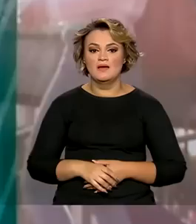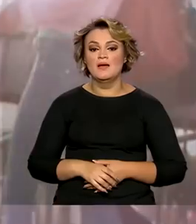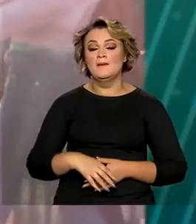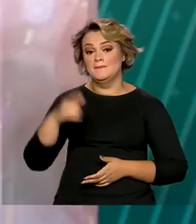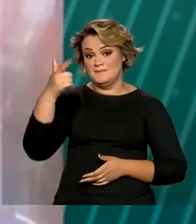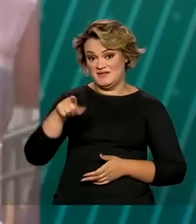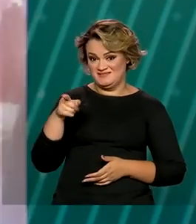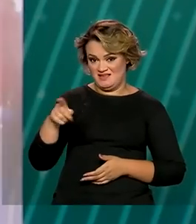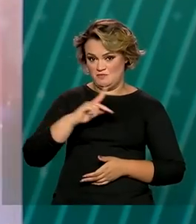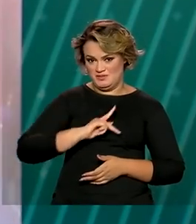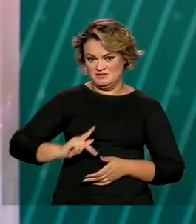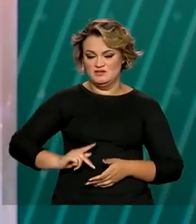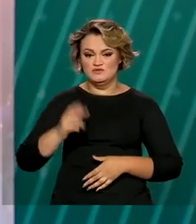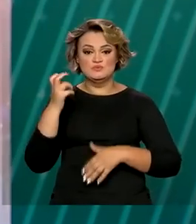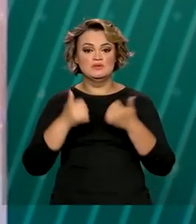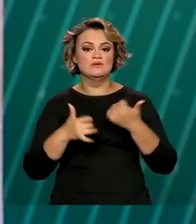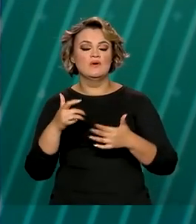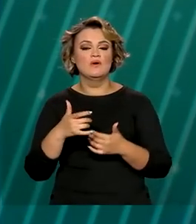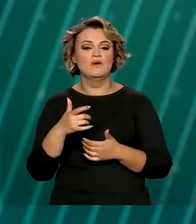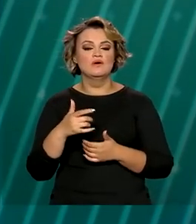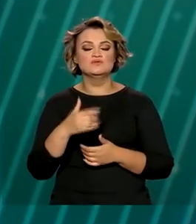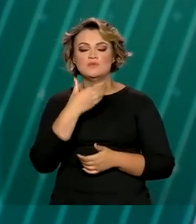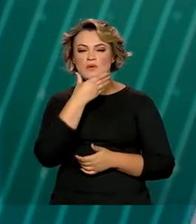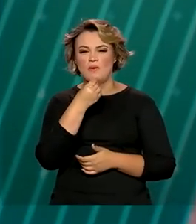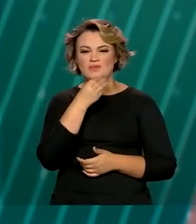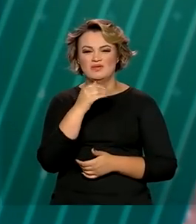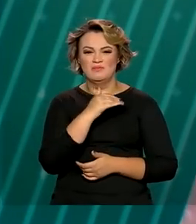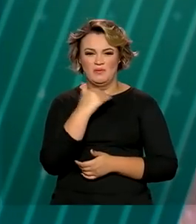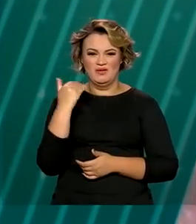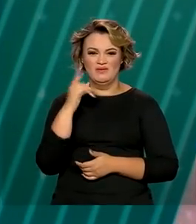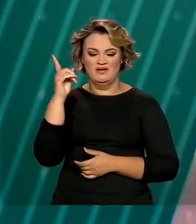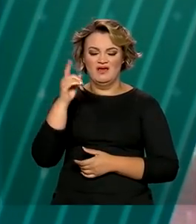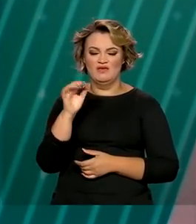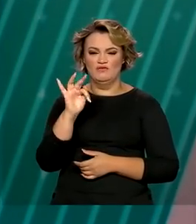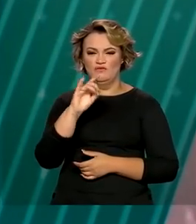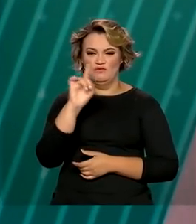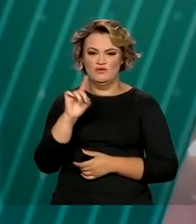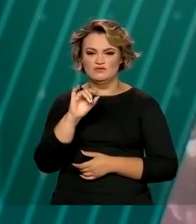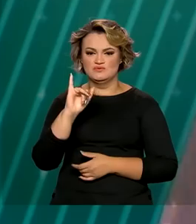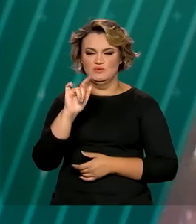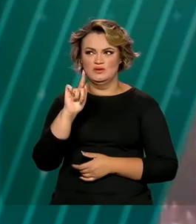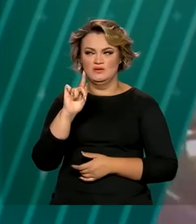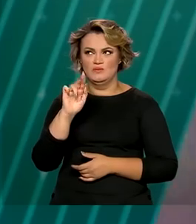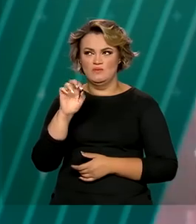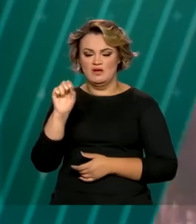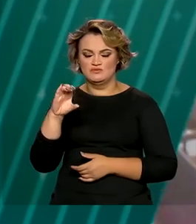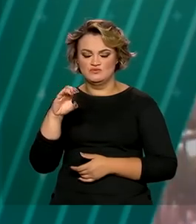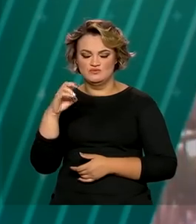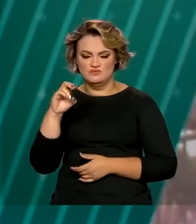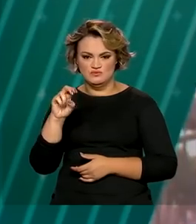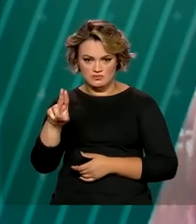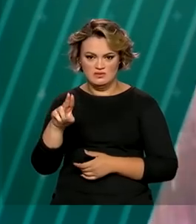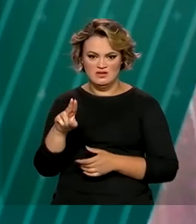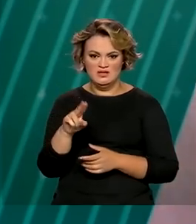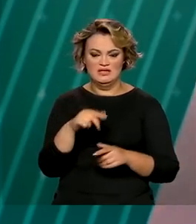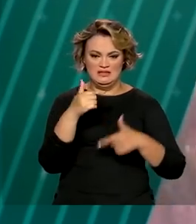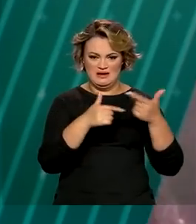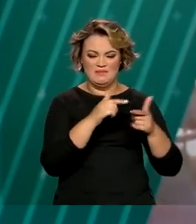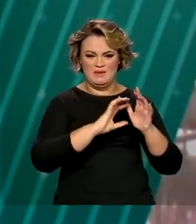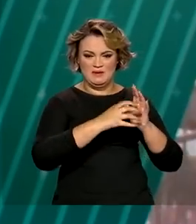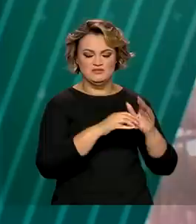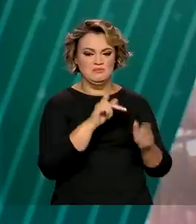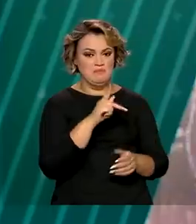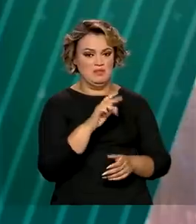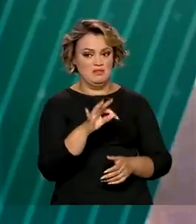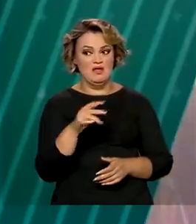Jair Bolsonaro disse que não tem